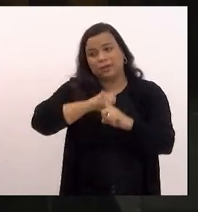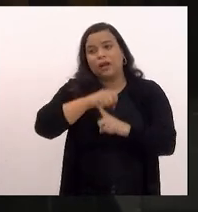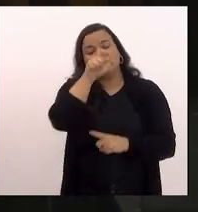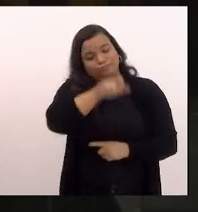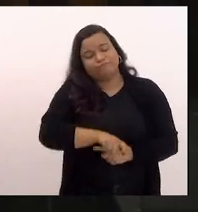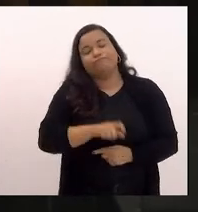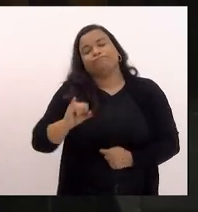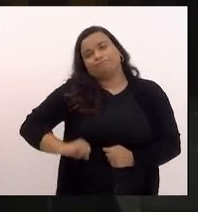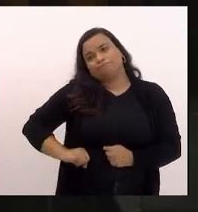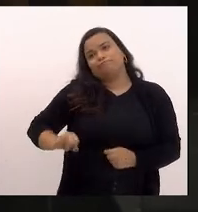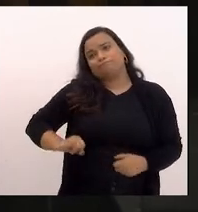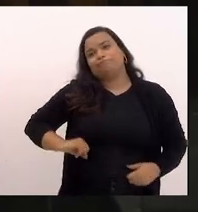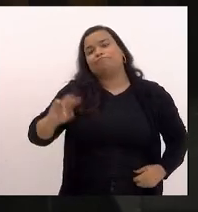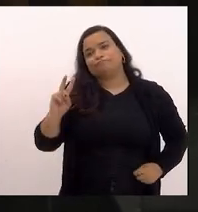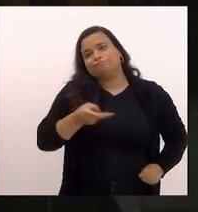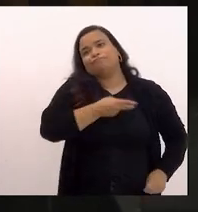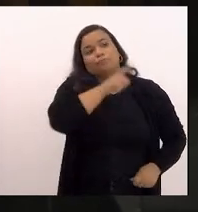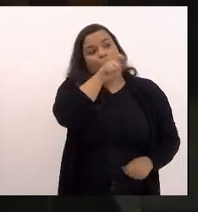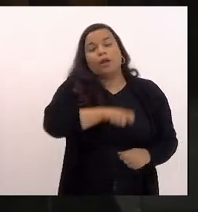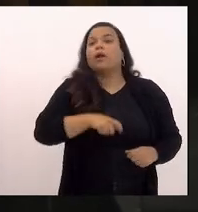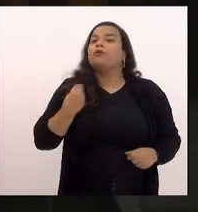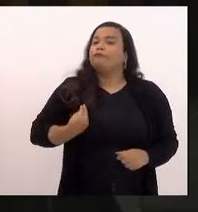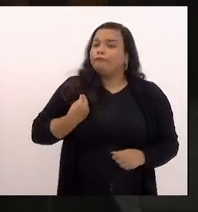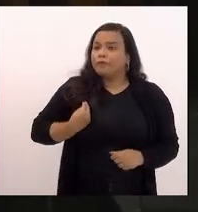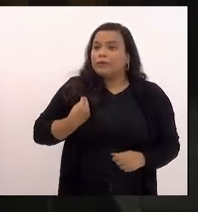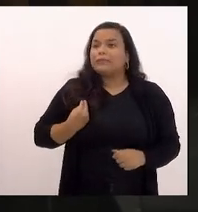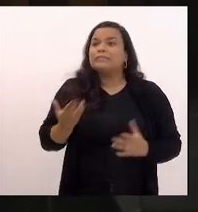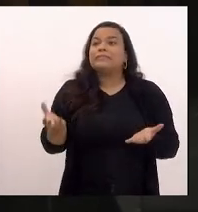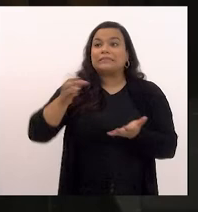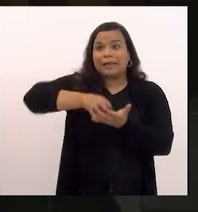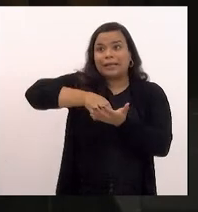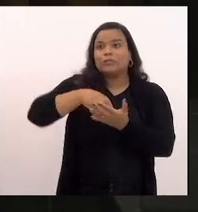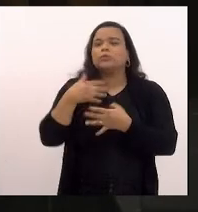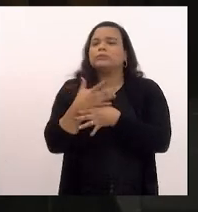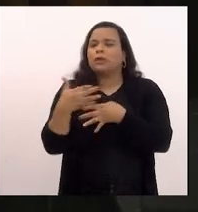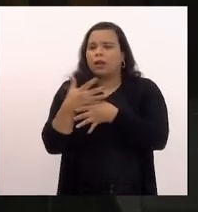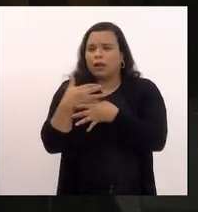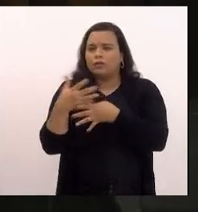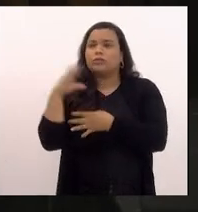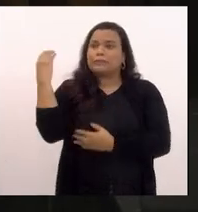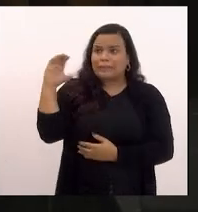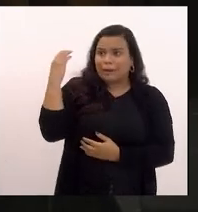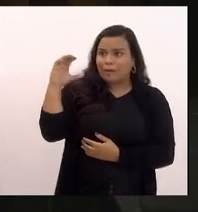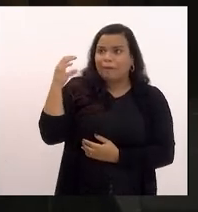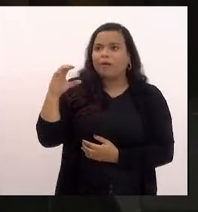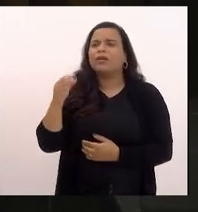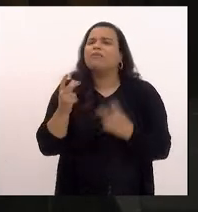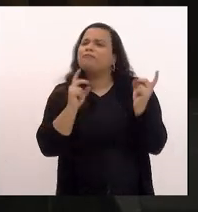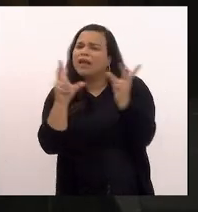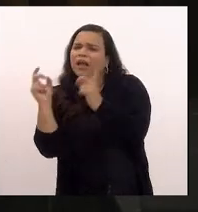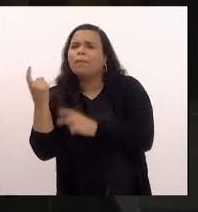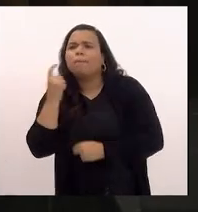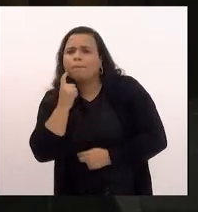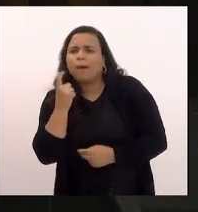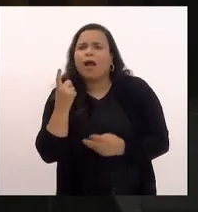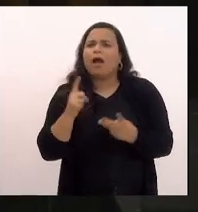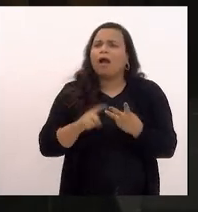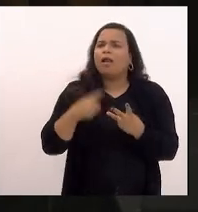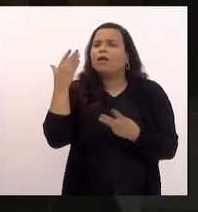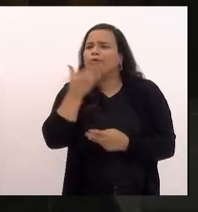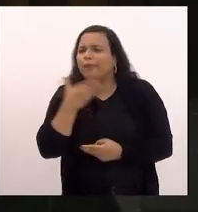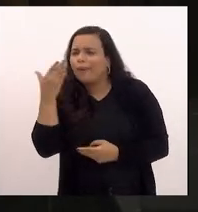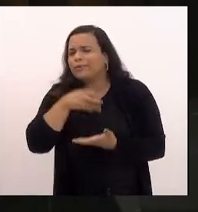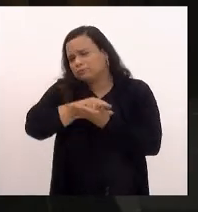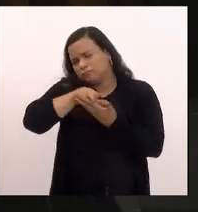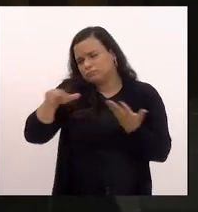que vivia no centro da cidade de Niterói há algum tempo vendendo balas vendendo doces buscando tirar seu sustento